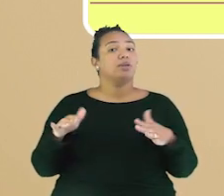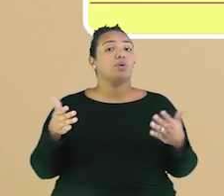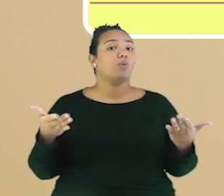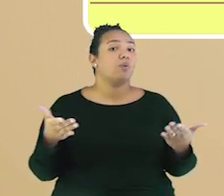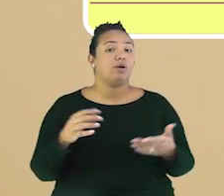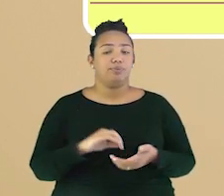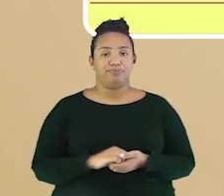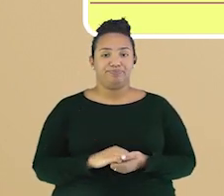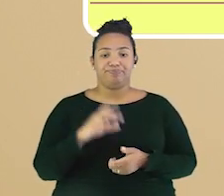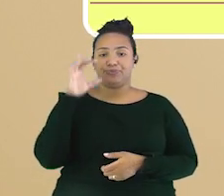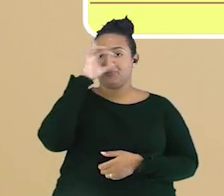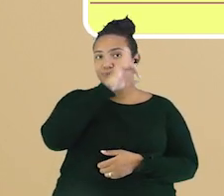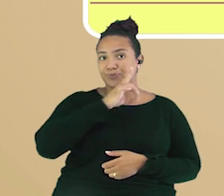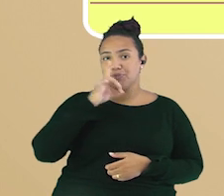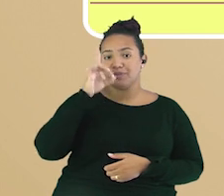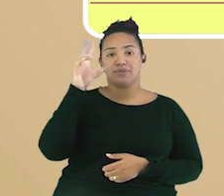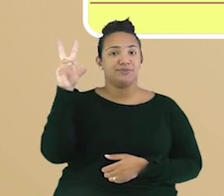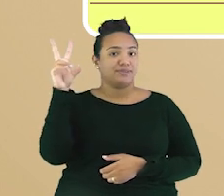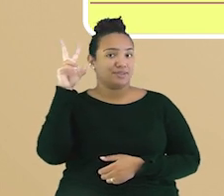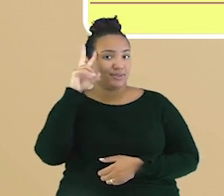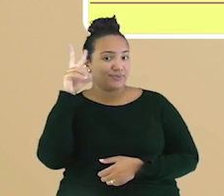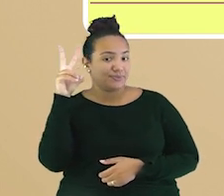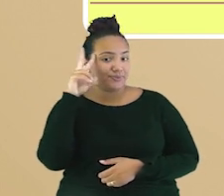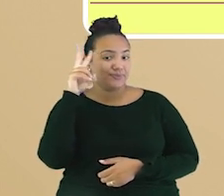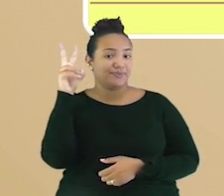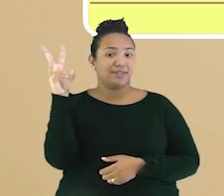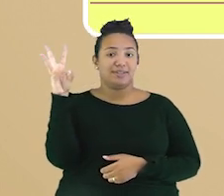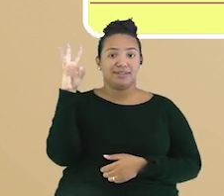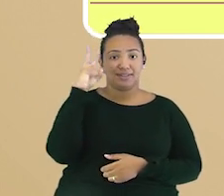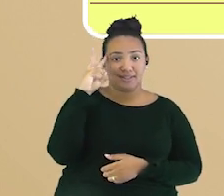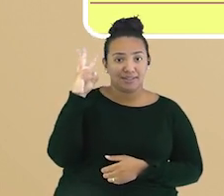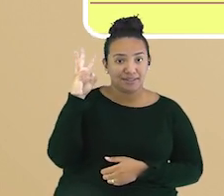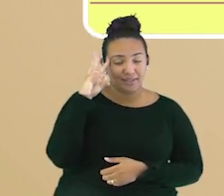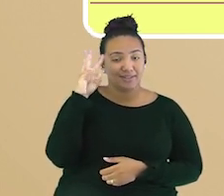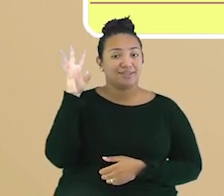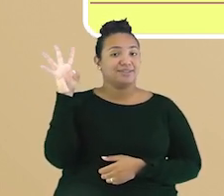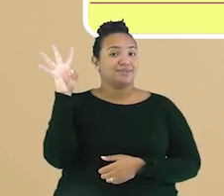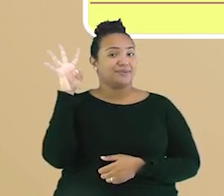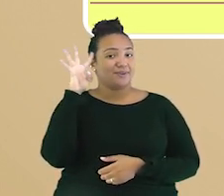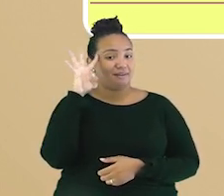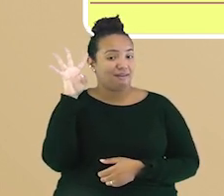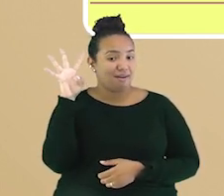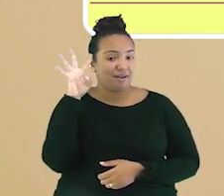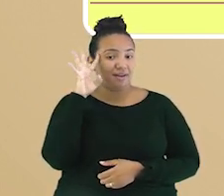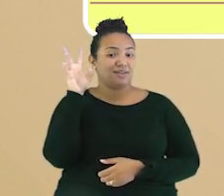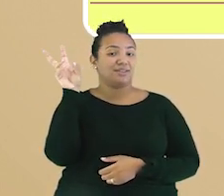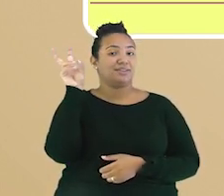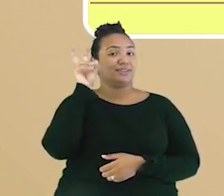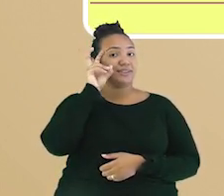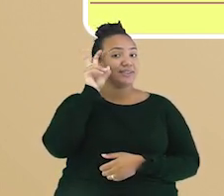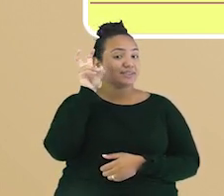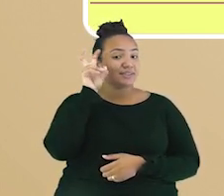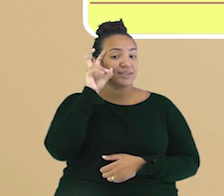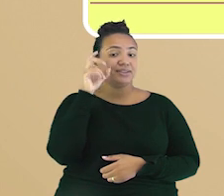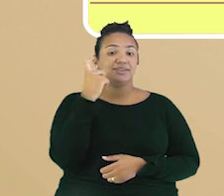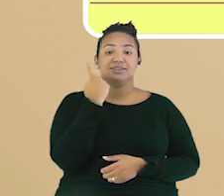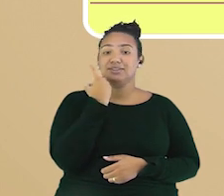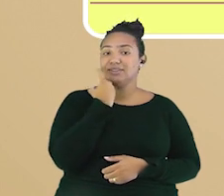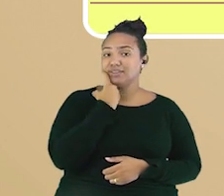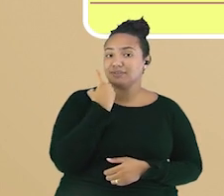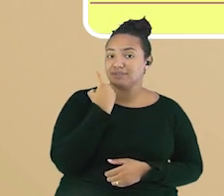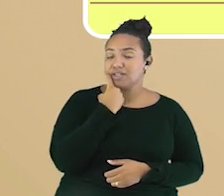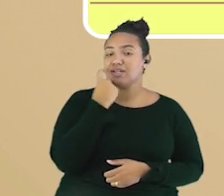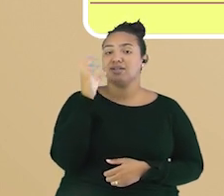Domingo, segunda-feira, terça-feira, quarta-feira, quinta-feira, sexta-feira